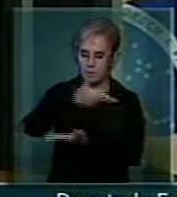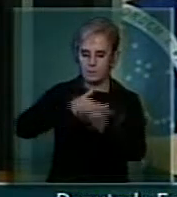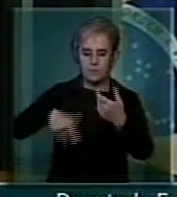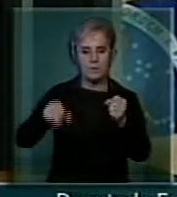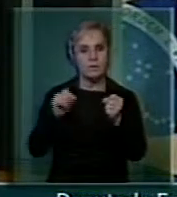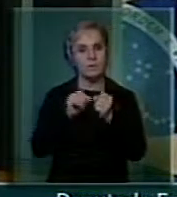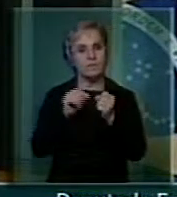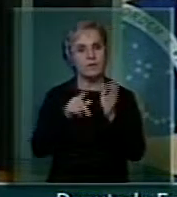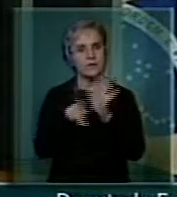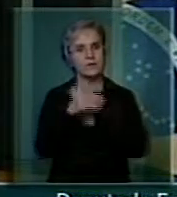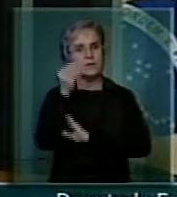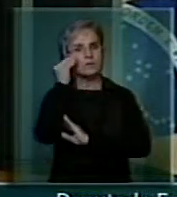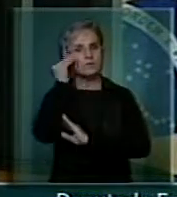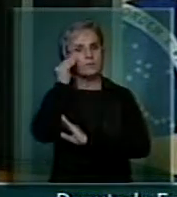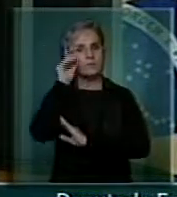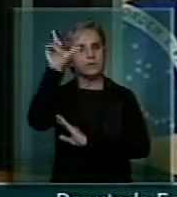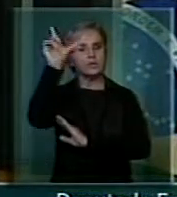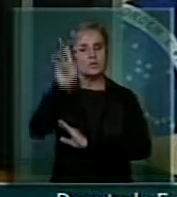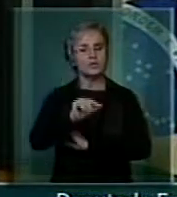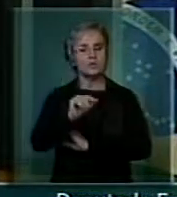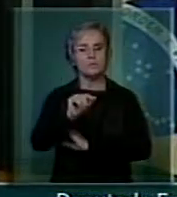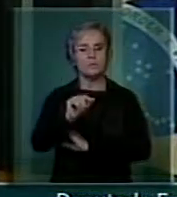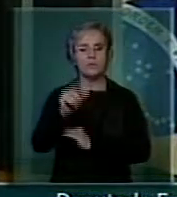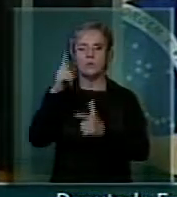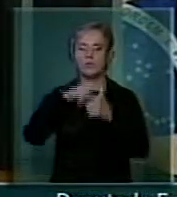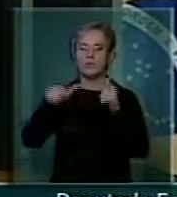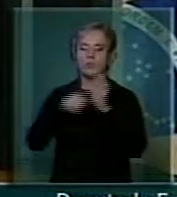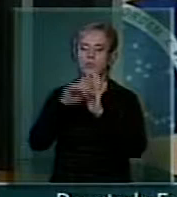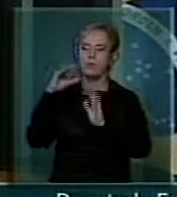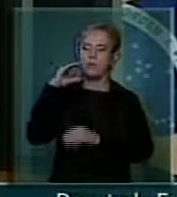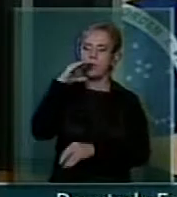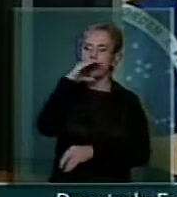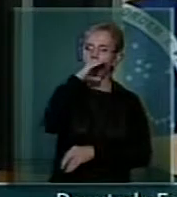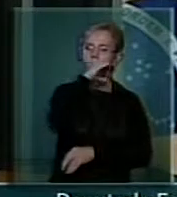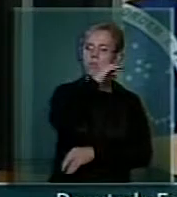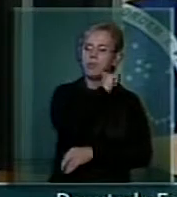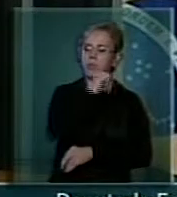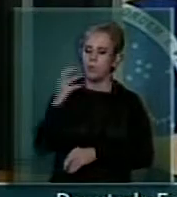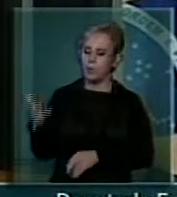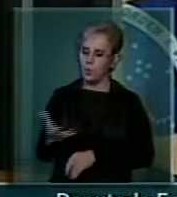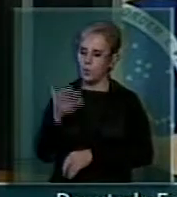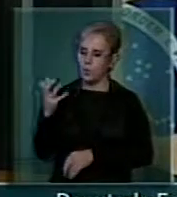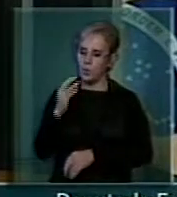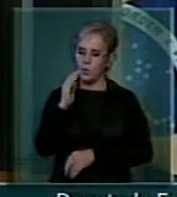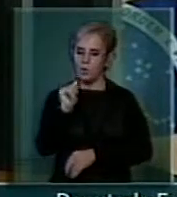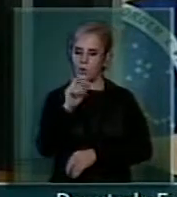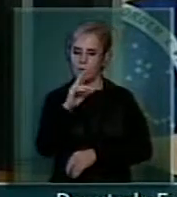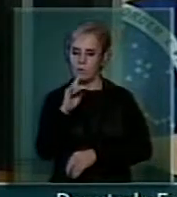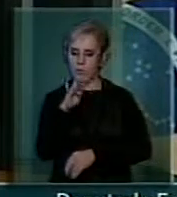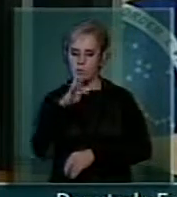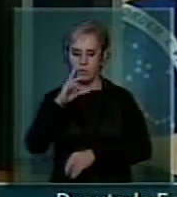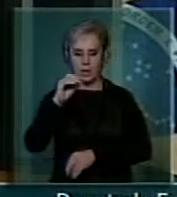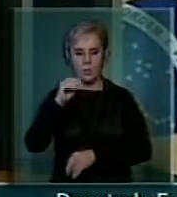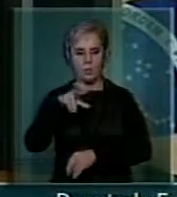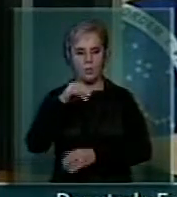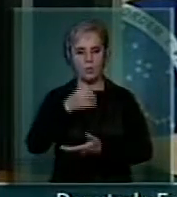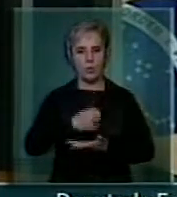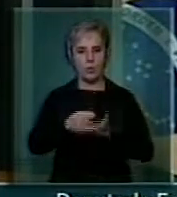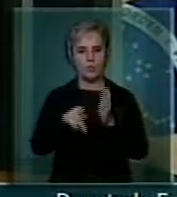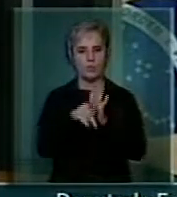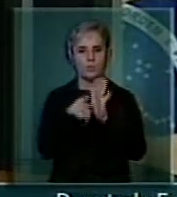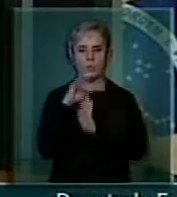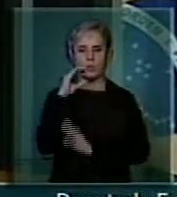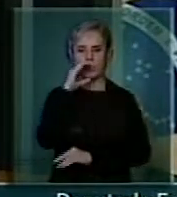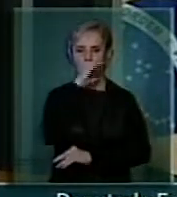para a diminuição do efeito estufa, das emissões de carbonos causadoras do efeito estufa. Esta